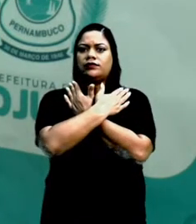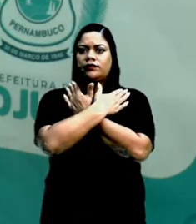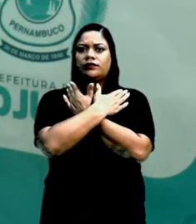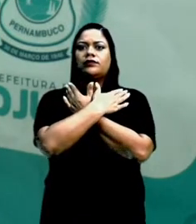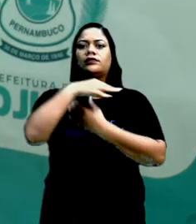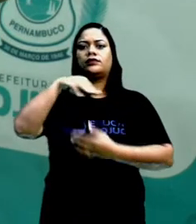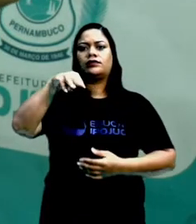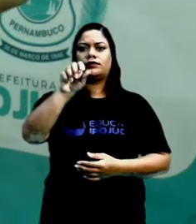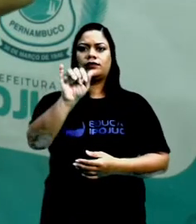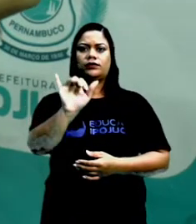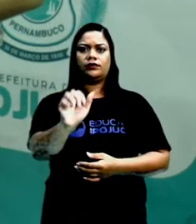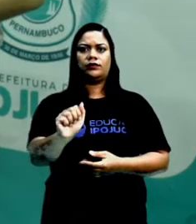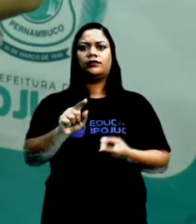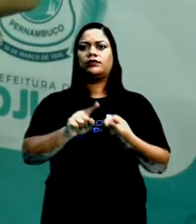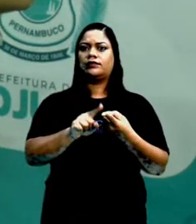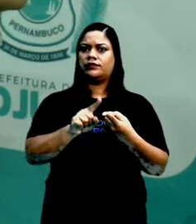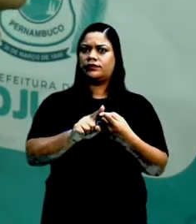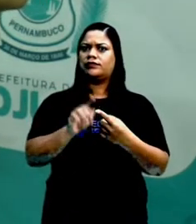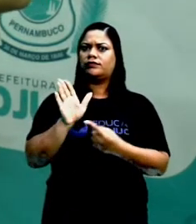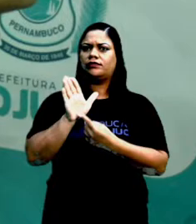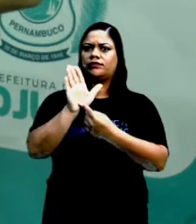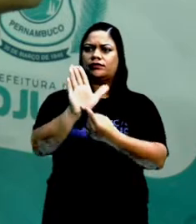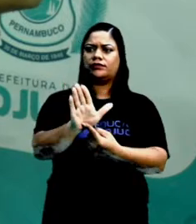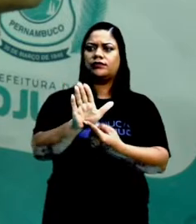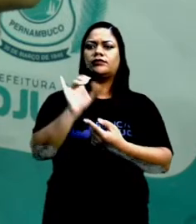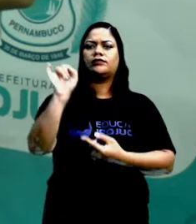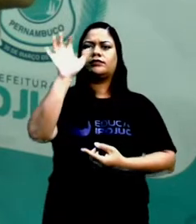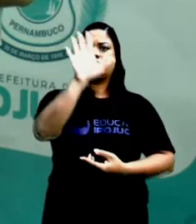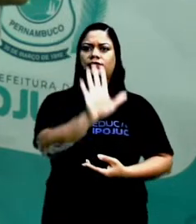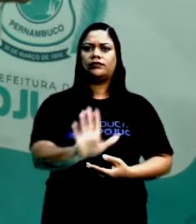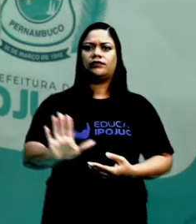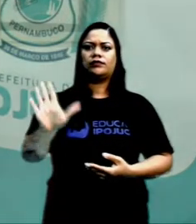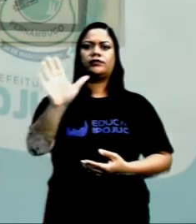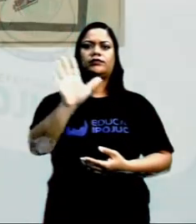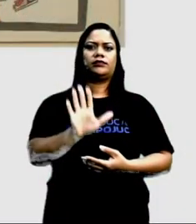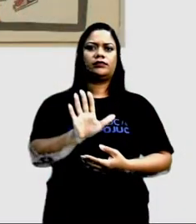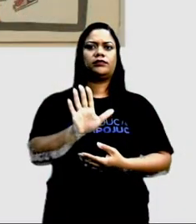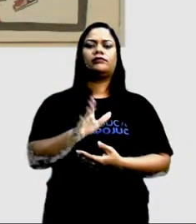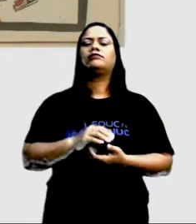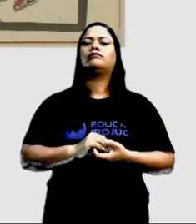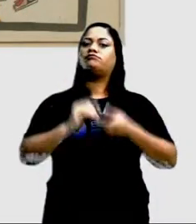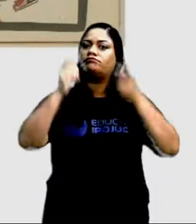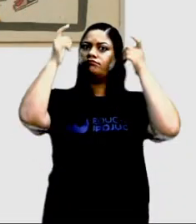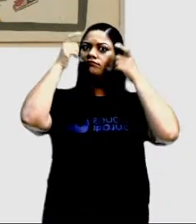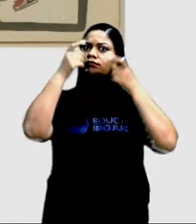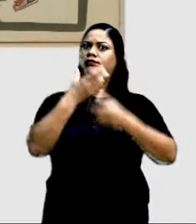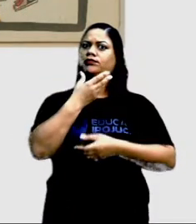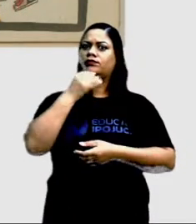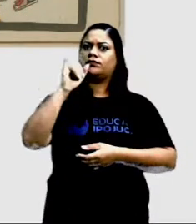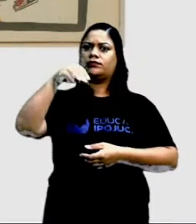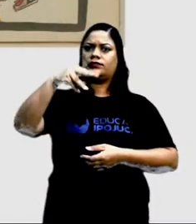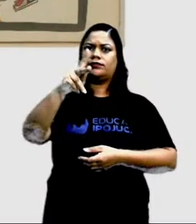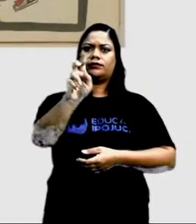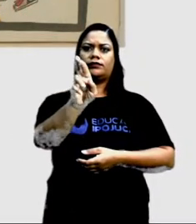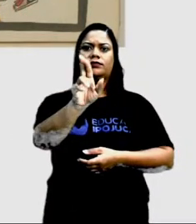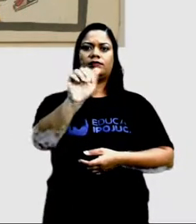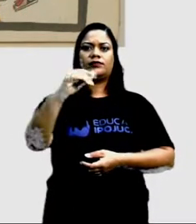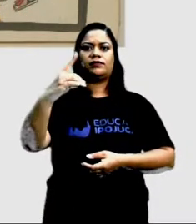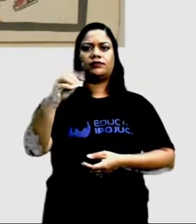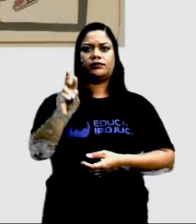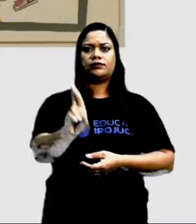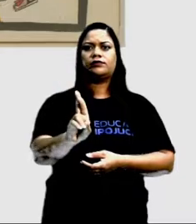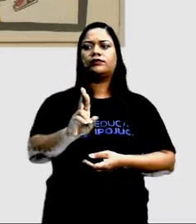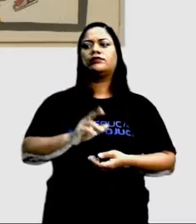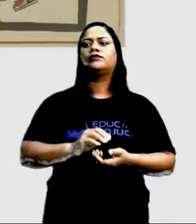os Maias. E aqui nós temos uma representação, justamente, do imperador Asteca, Montezuma, tá bem? Então, este